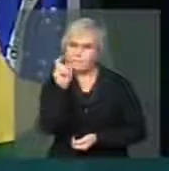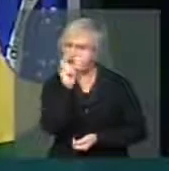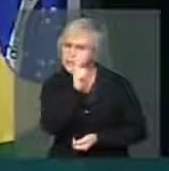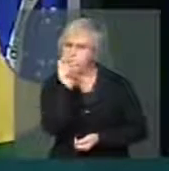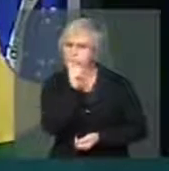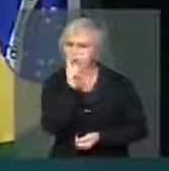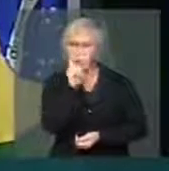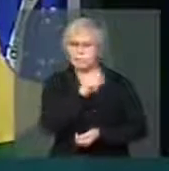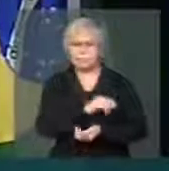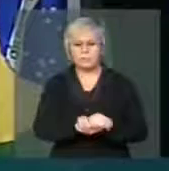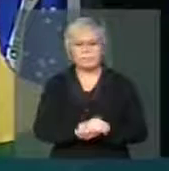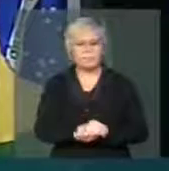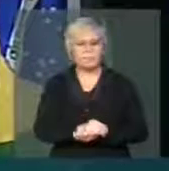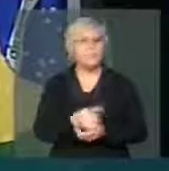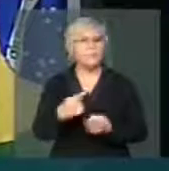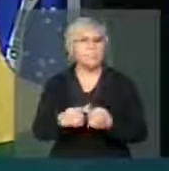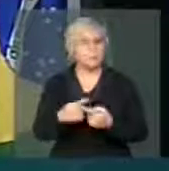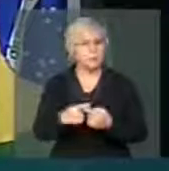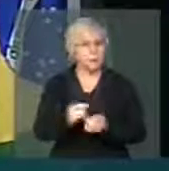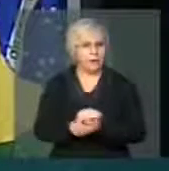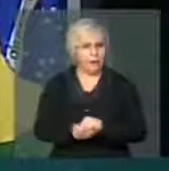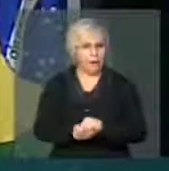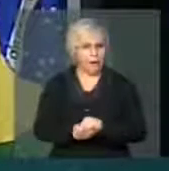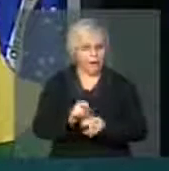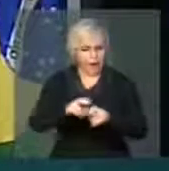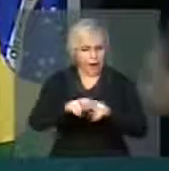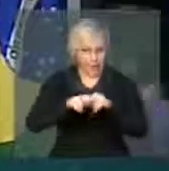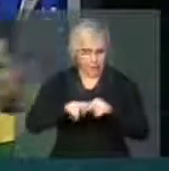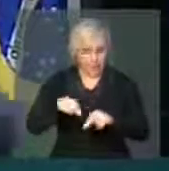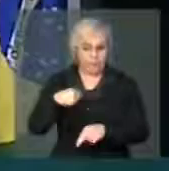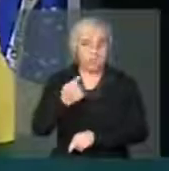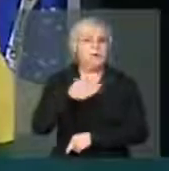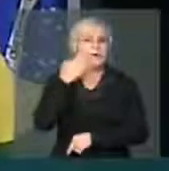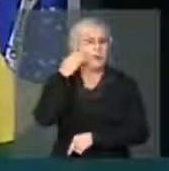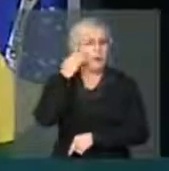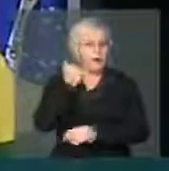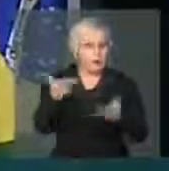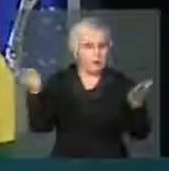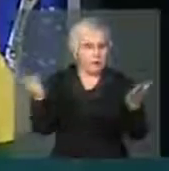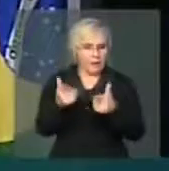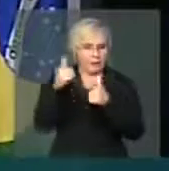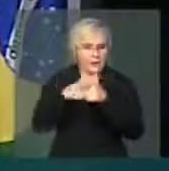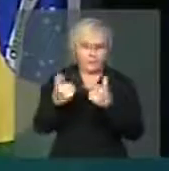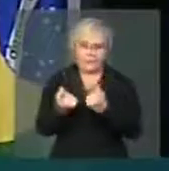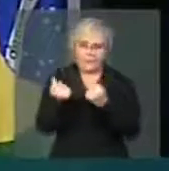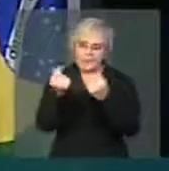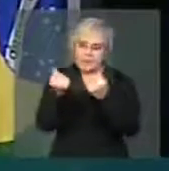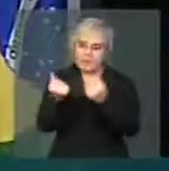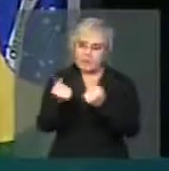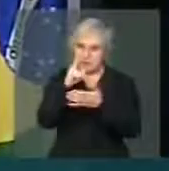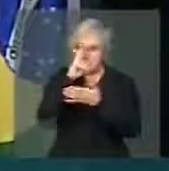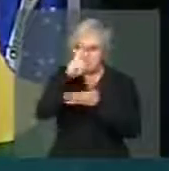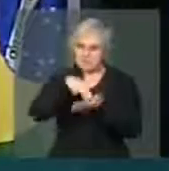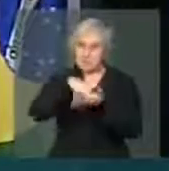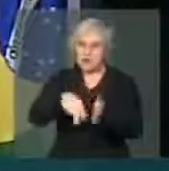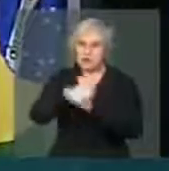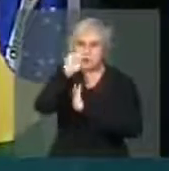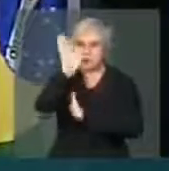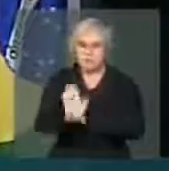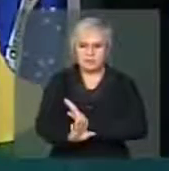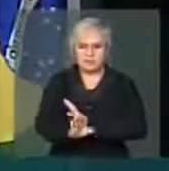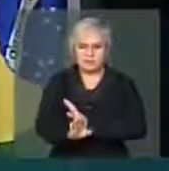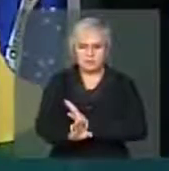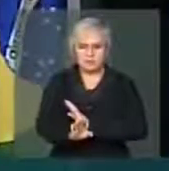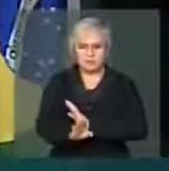Porque nós sabemos Que se a crise hoje está instalada no Brasil Ela não